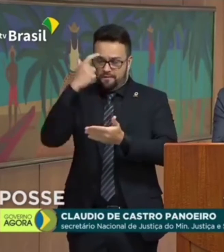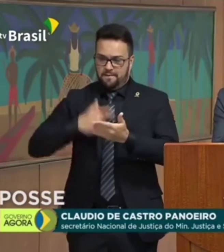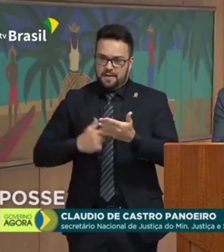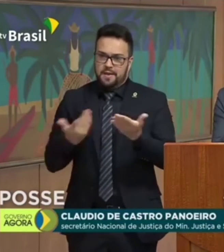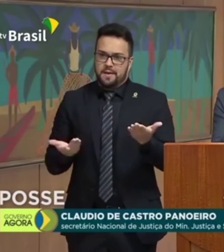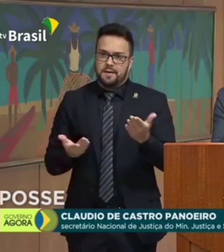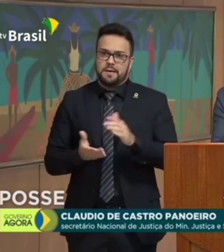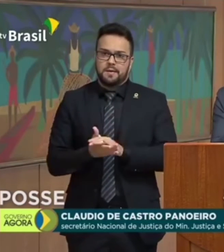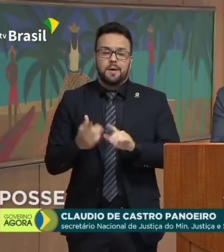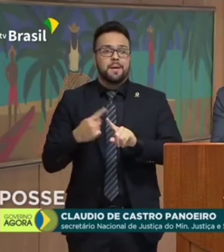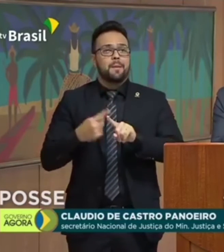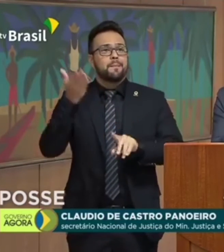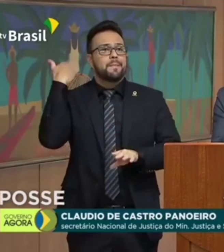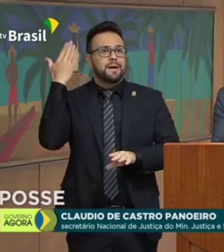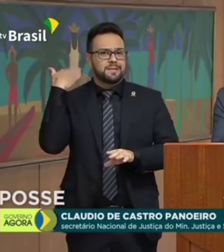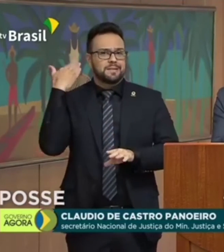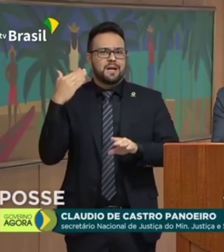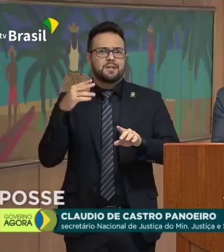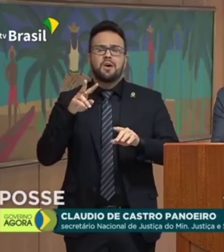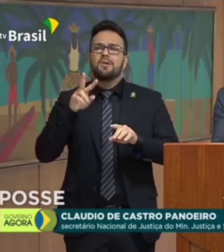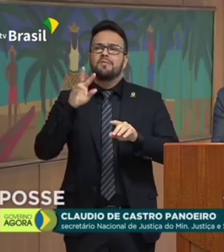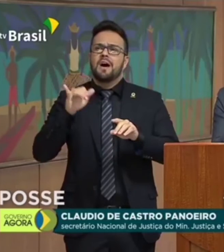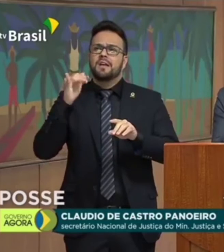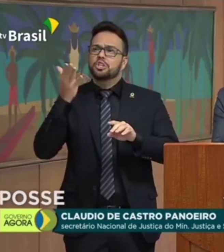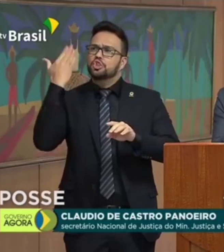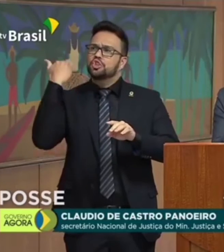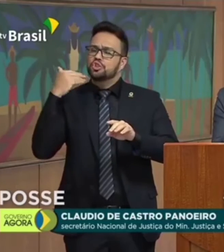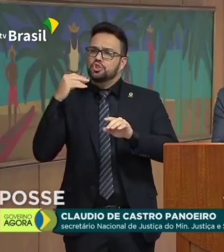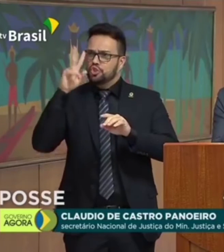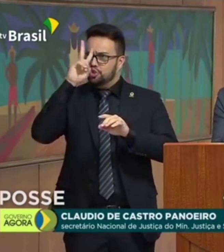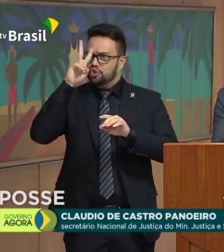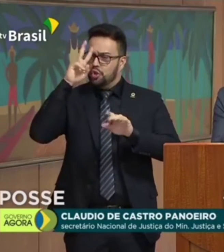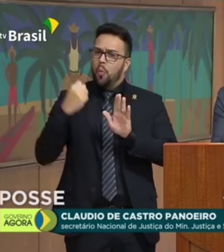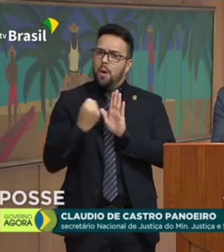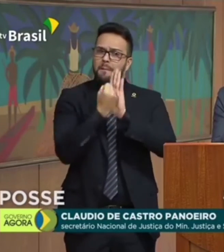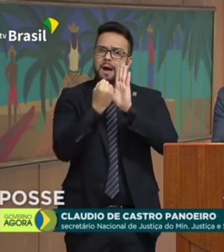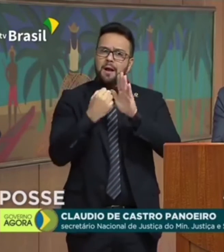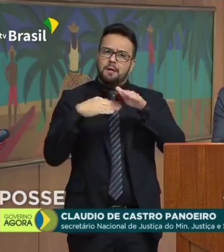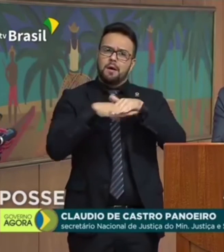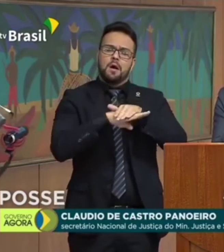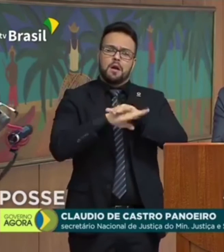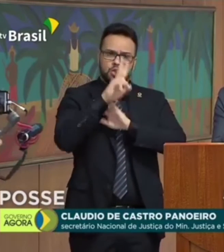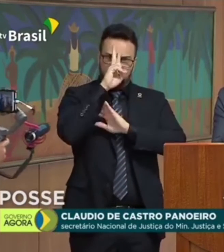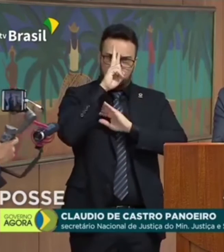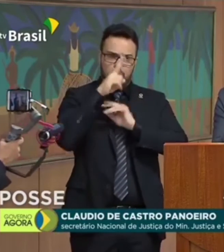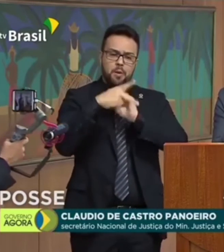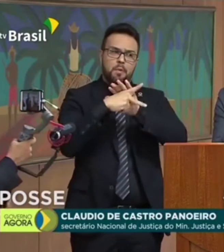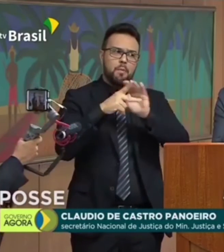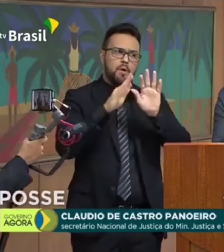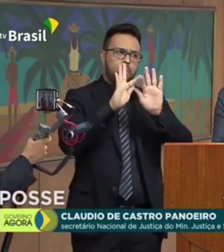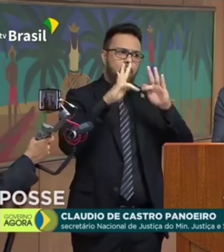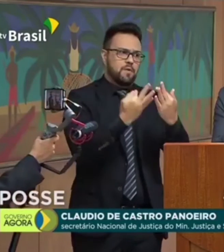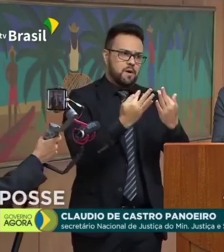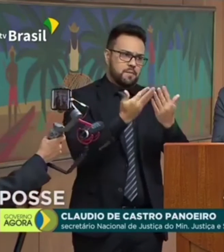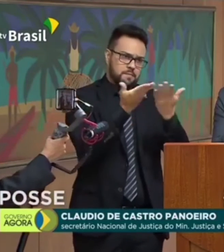O passado vai ficar como história pessoal, vai ficar para a minha família.